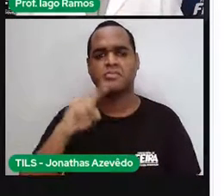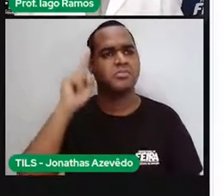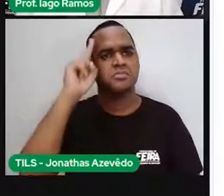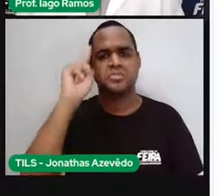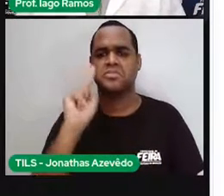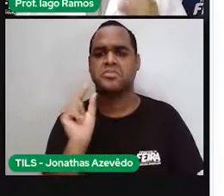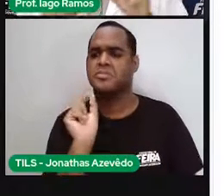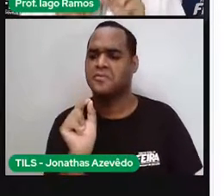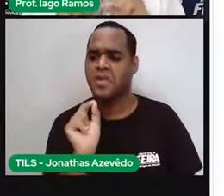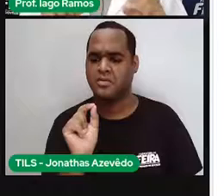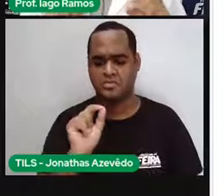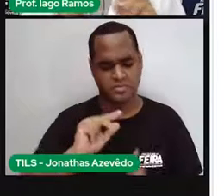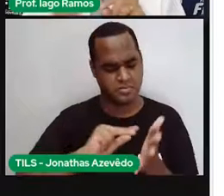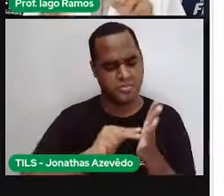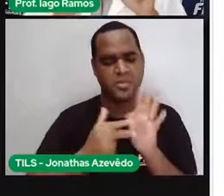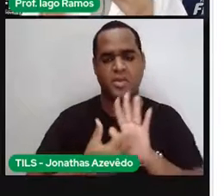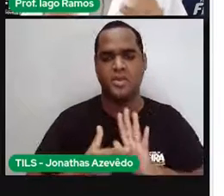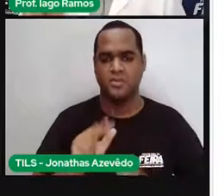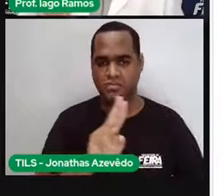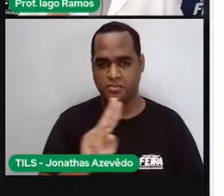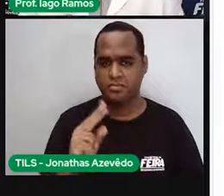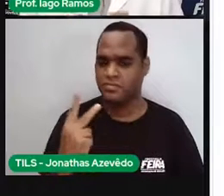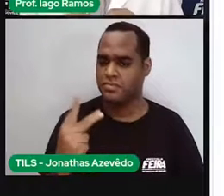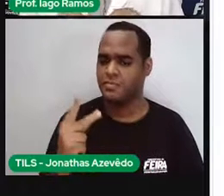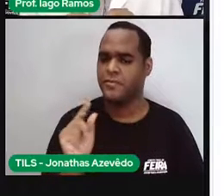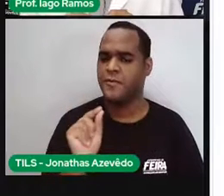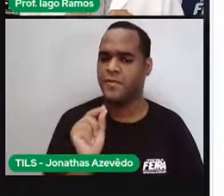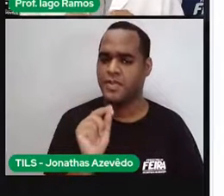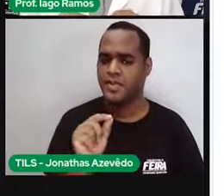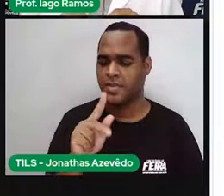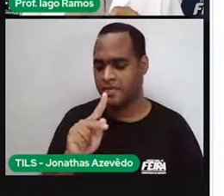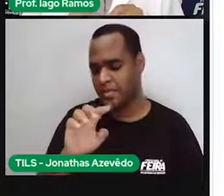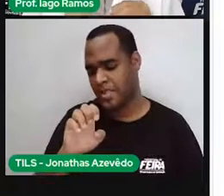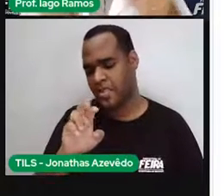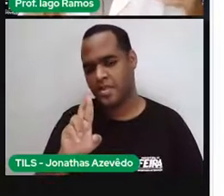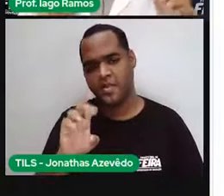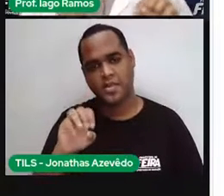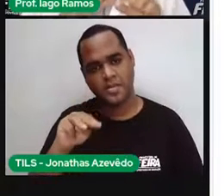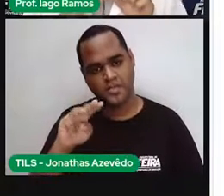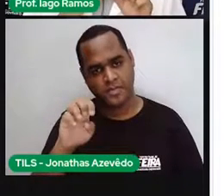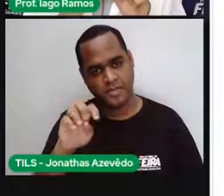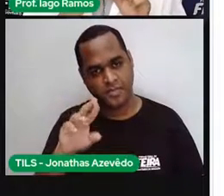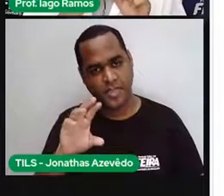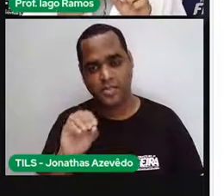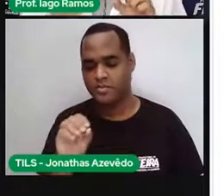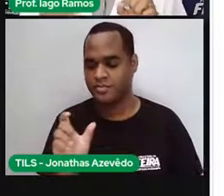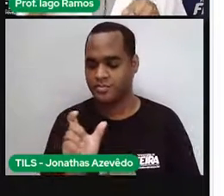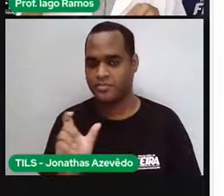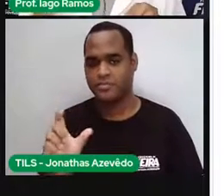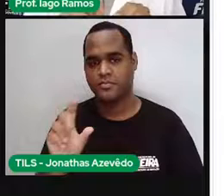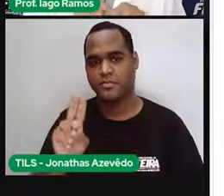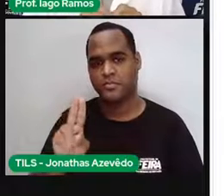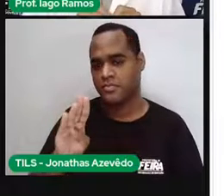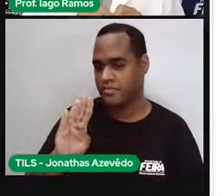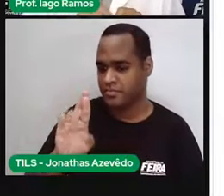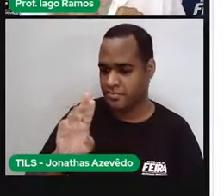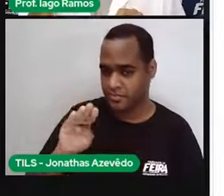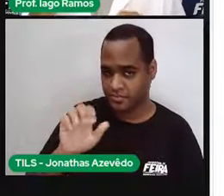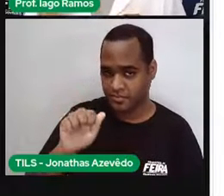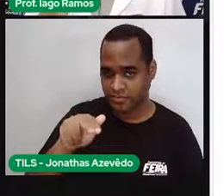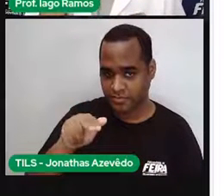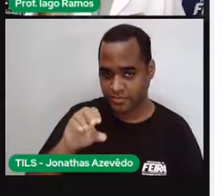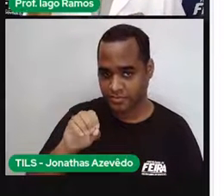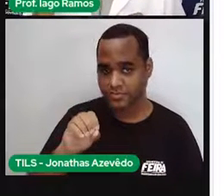significava, mas perímetro, esse perímetro da placa de trânsito significa, ó, você está passando pelo contorno da cidade,